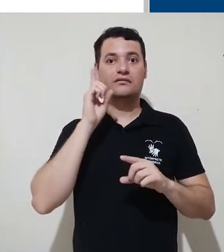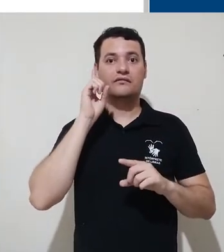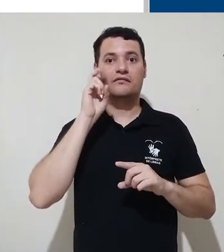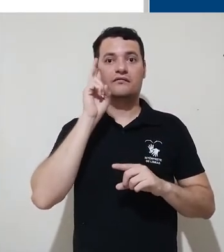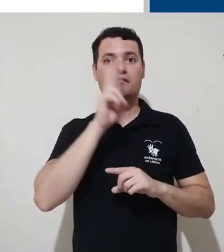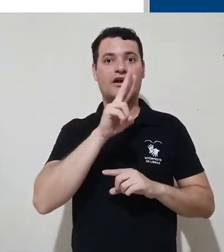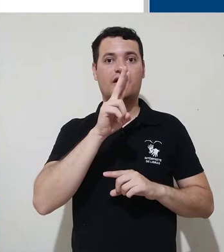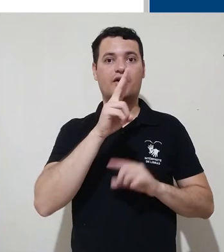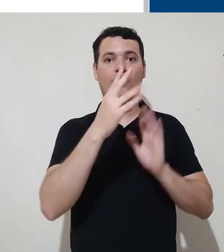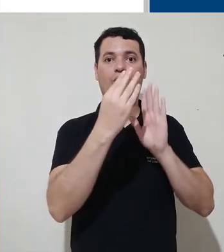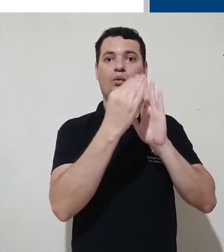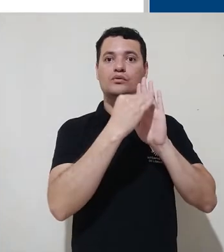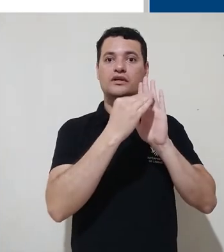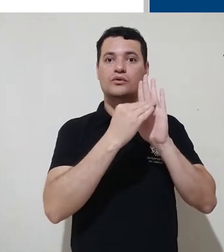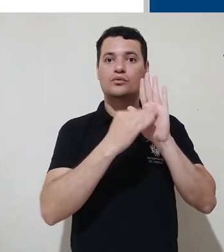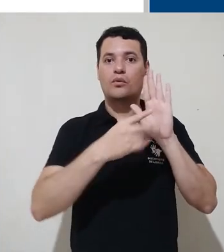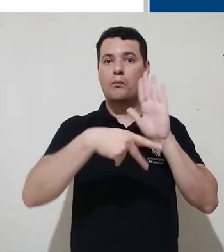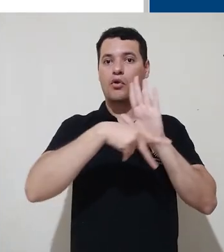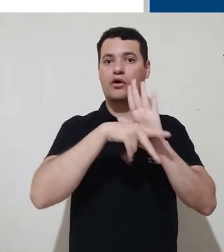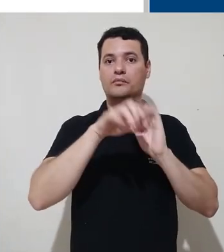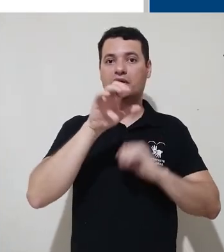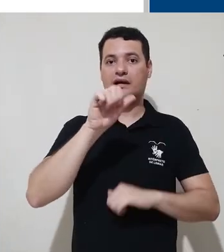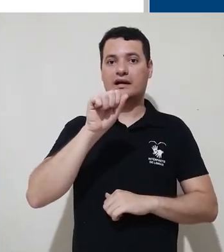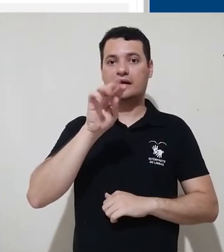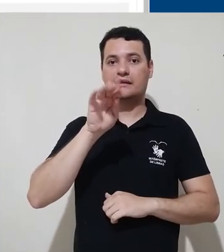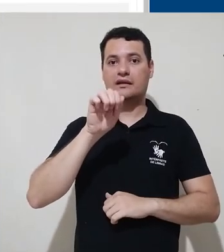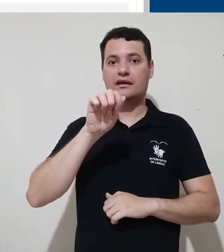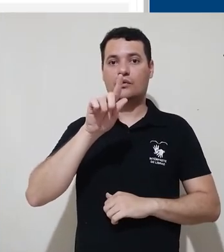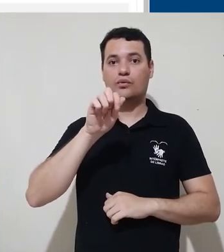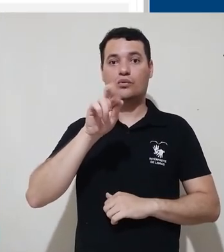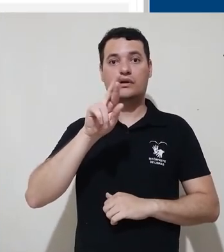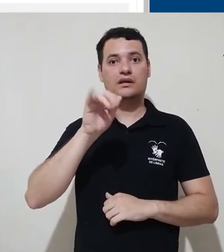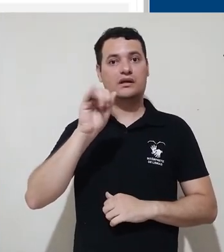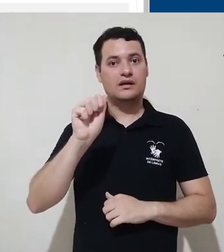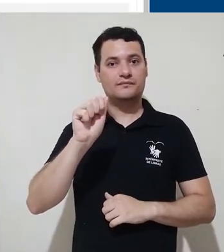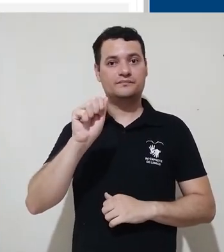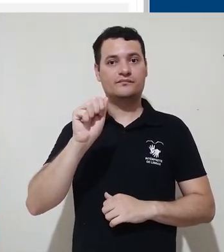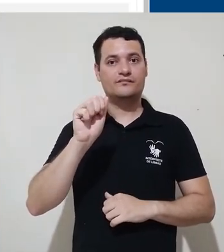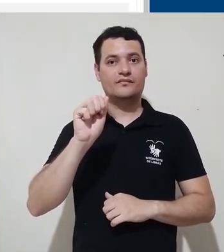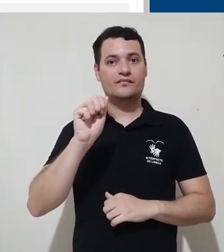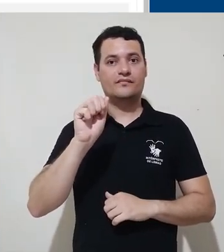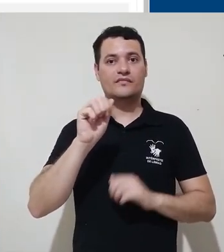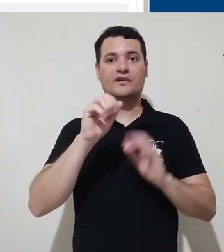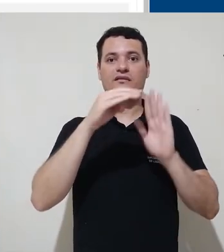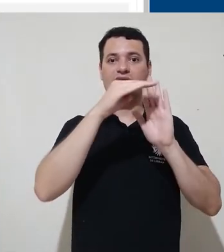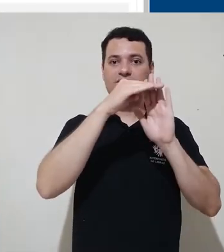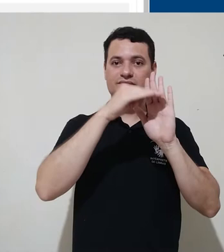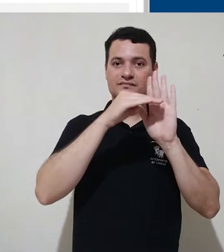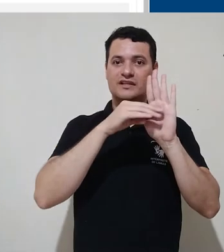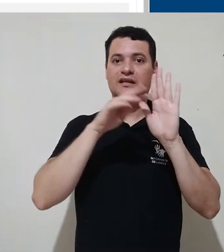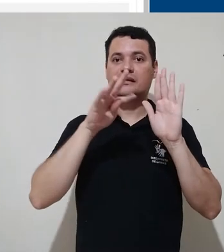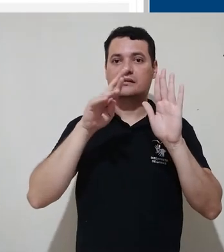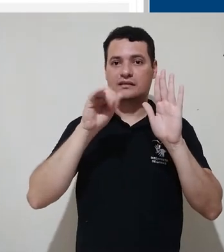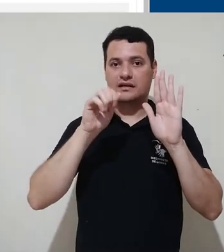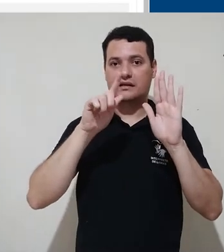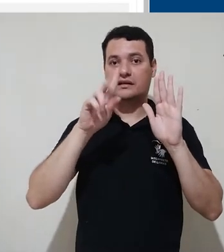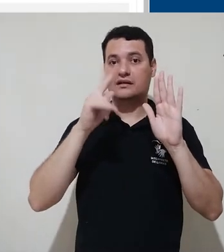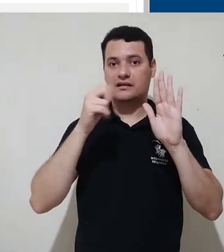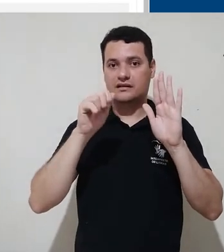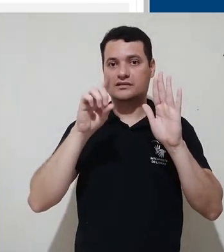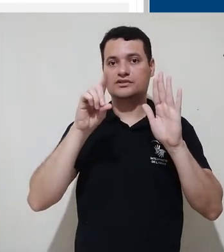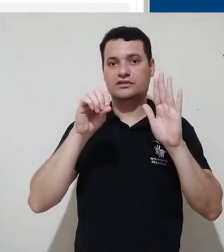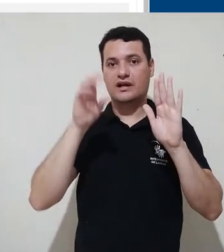ver o conteúdo daquela categoria e somente daquela categoria. Repare. Dentro da categoria trilha de